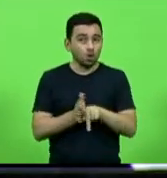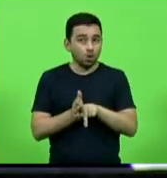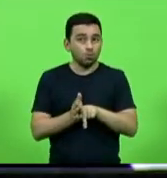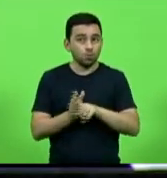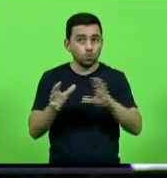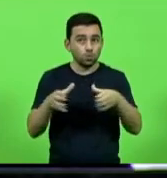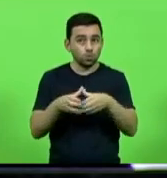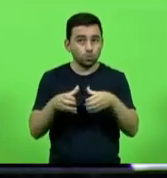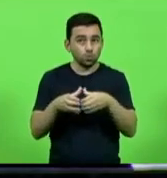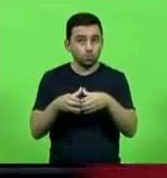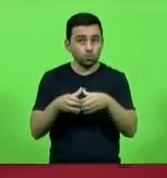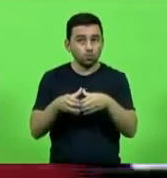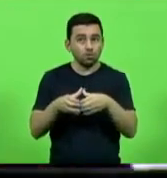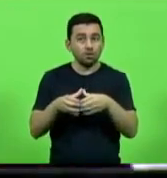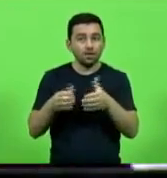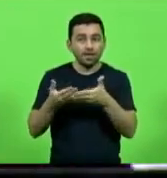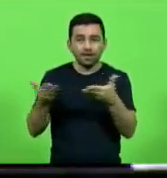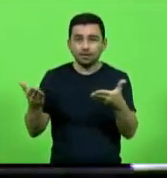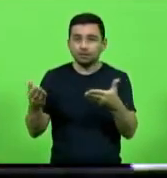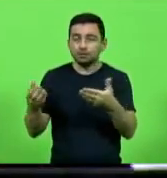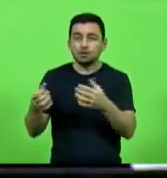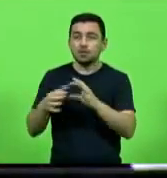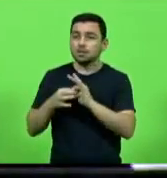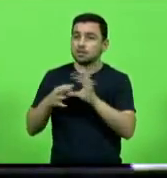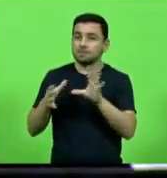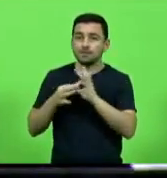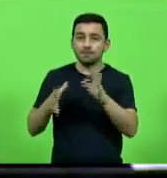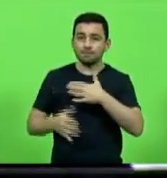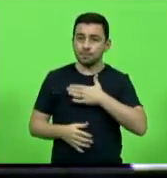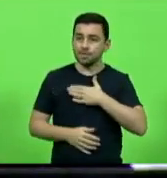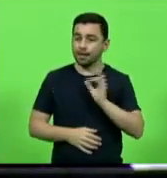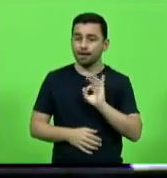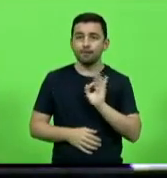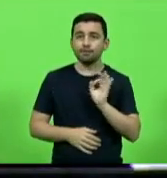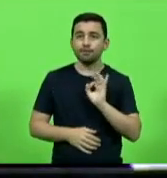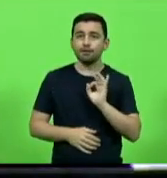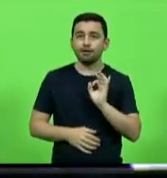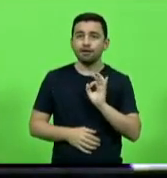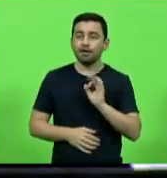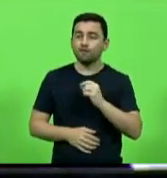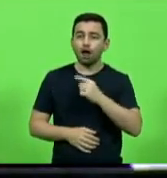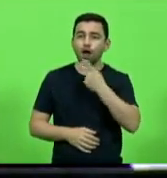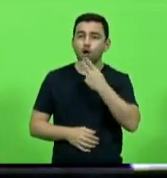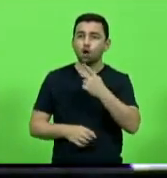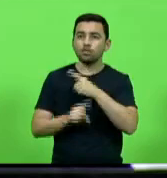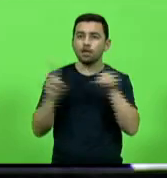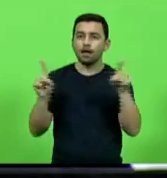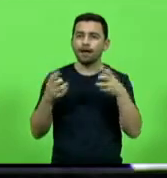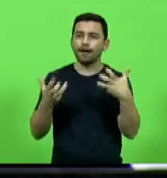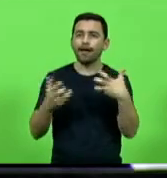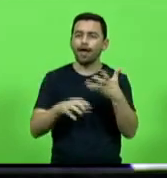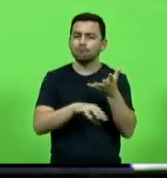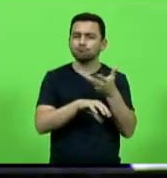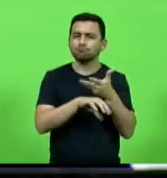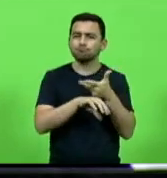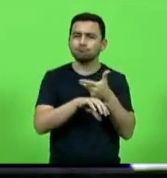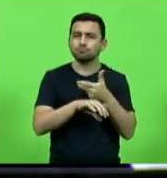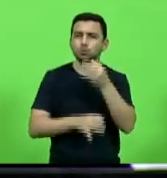não permitiu negou negou porque tinha pressa no julgamento